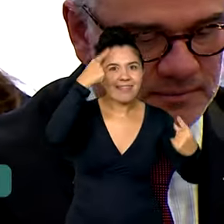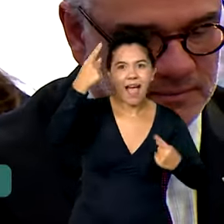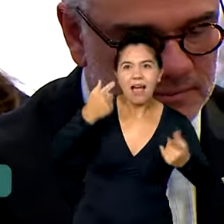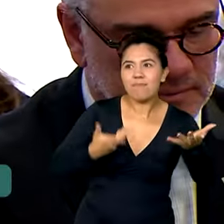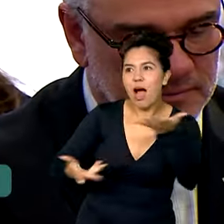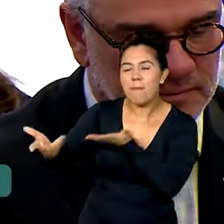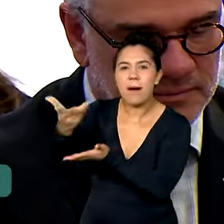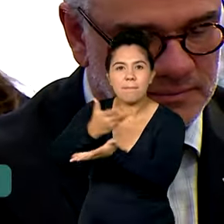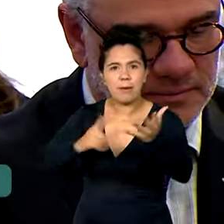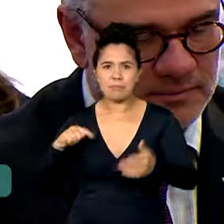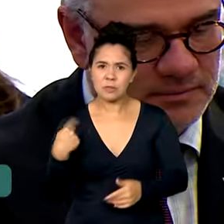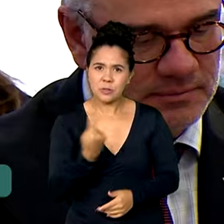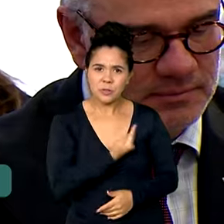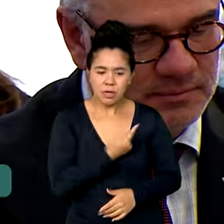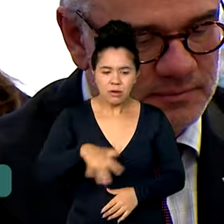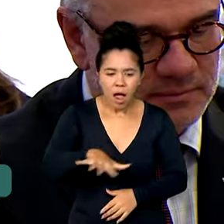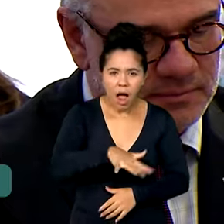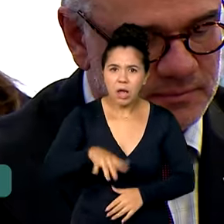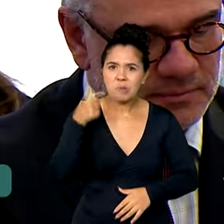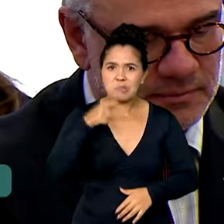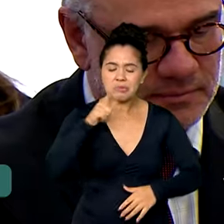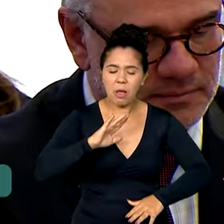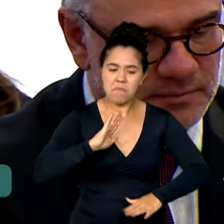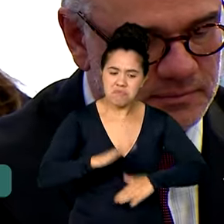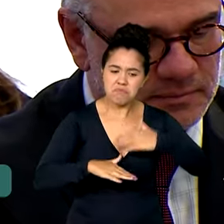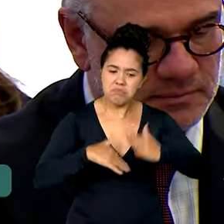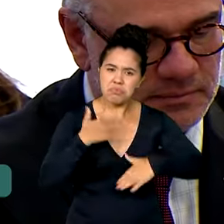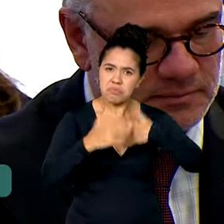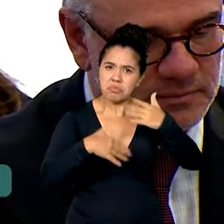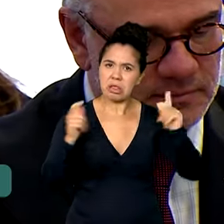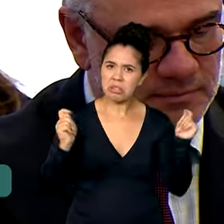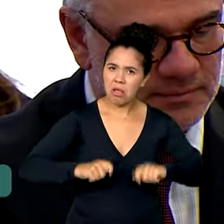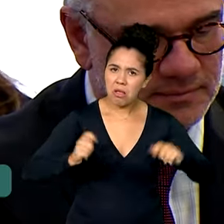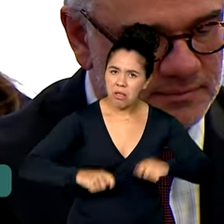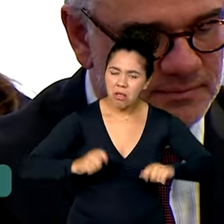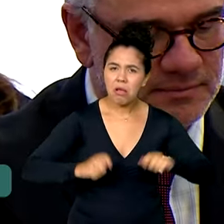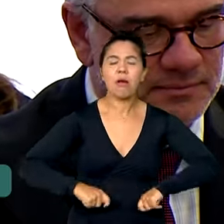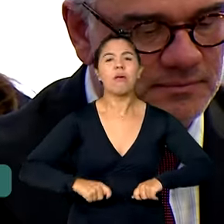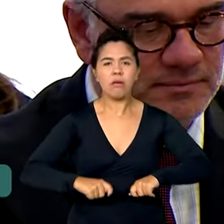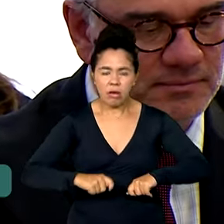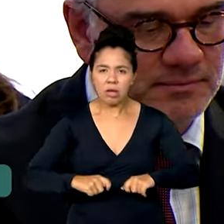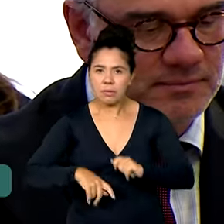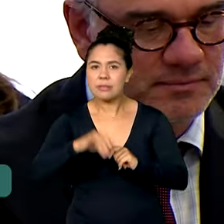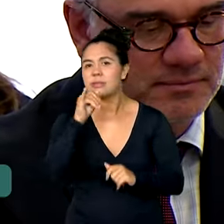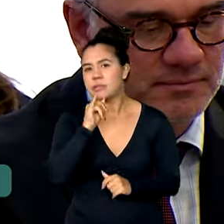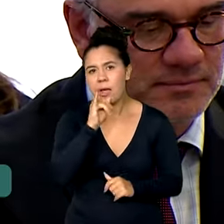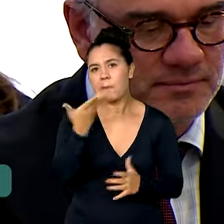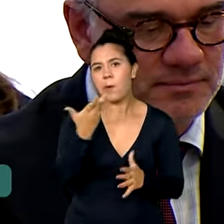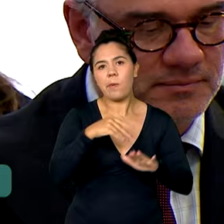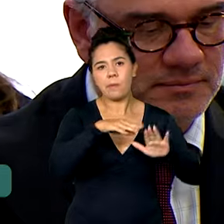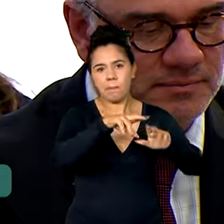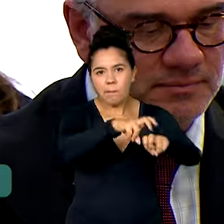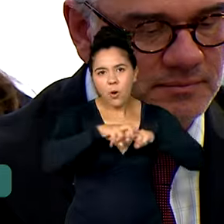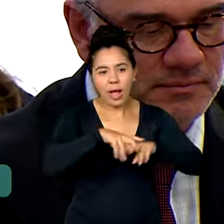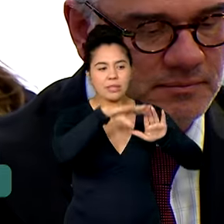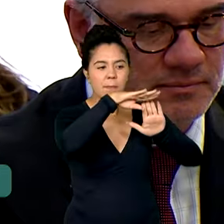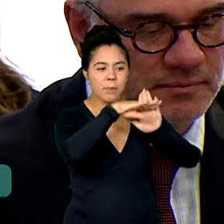crescendo, tem condições de crescer muito mais através desses programas que a Apex